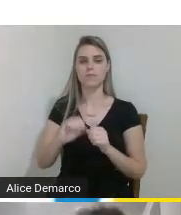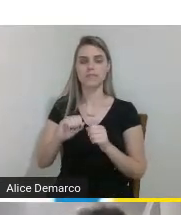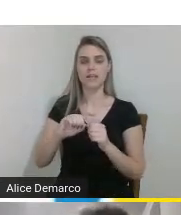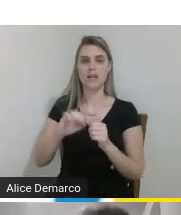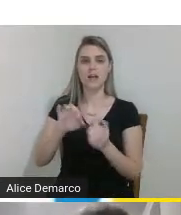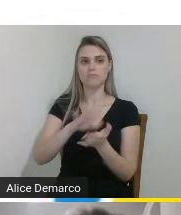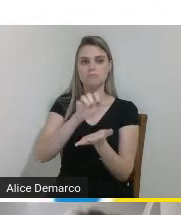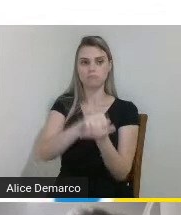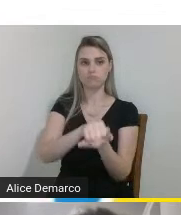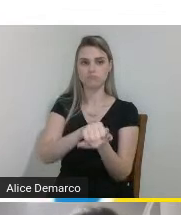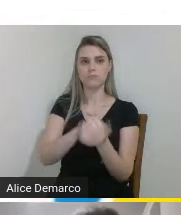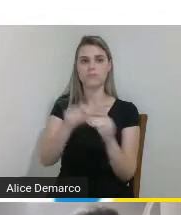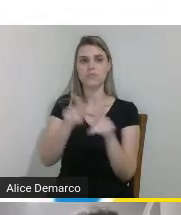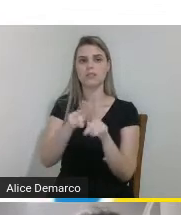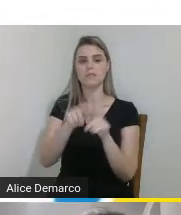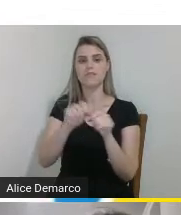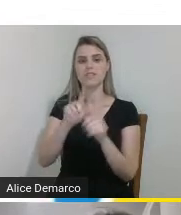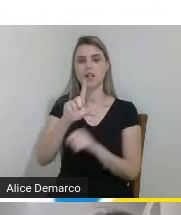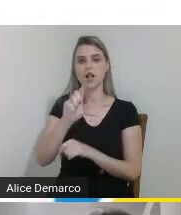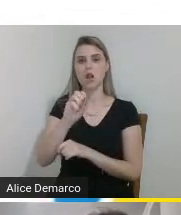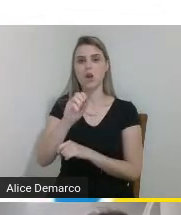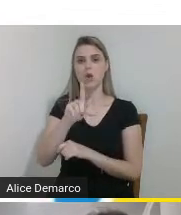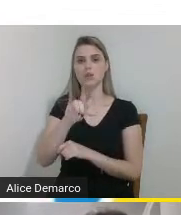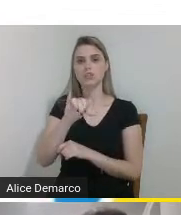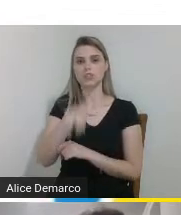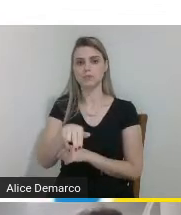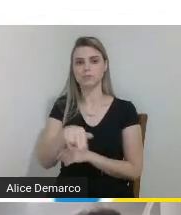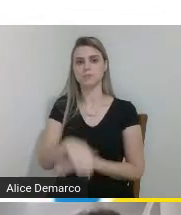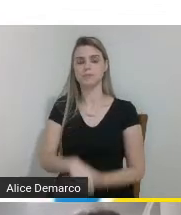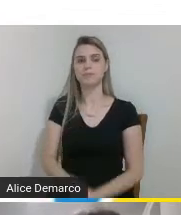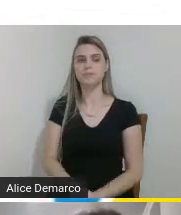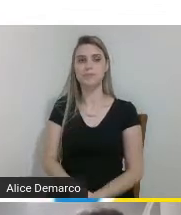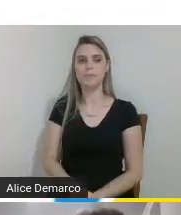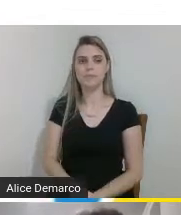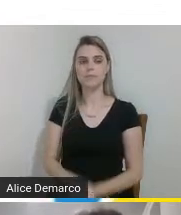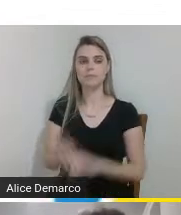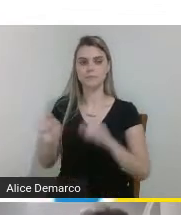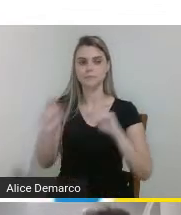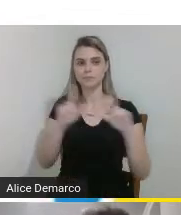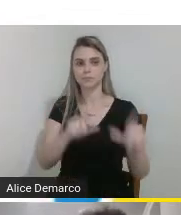isso fazer um login caso ele já tenha feito registro próximo